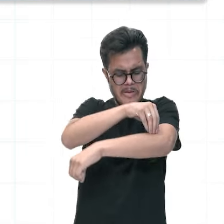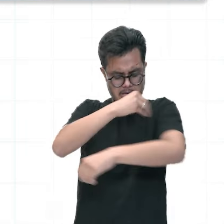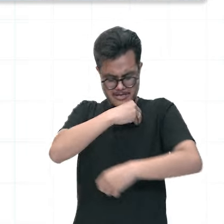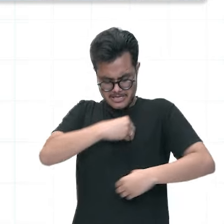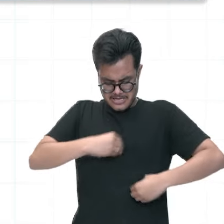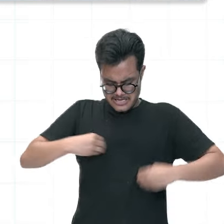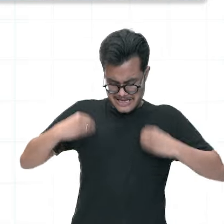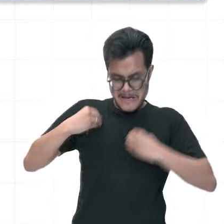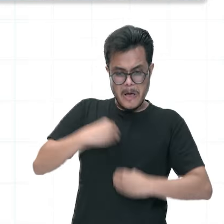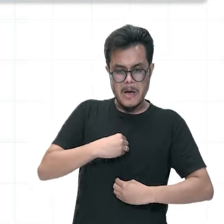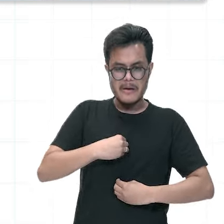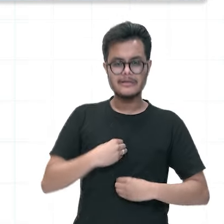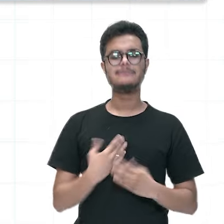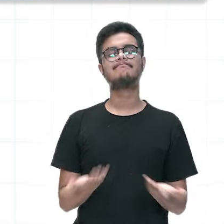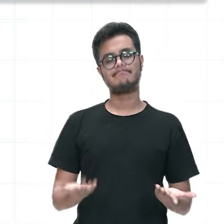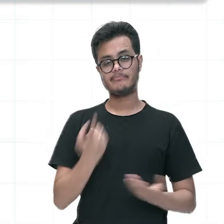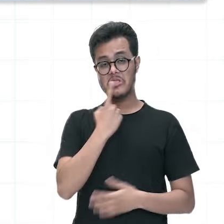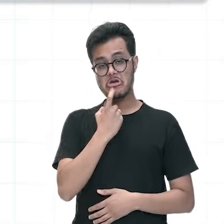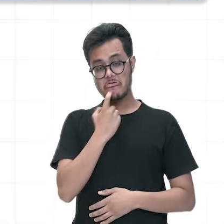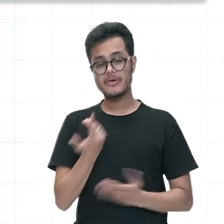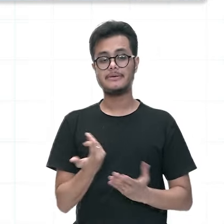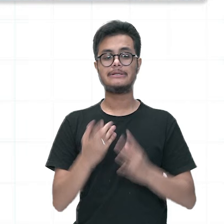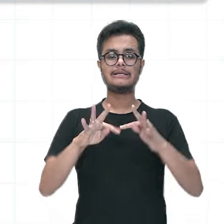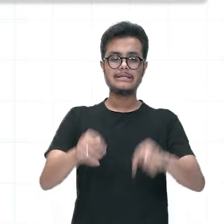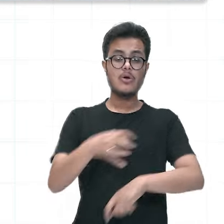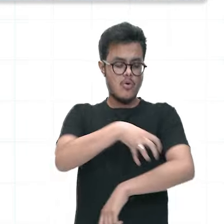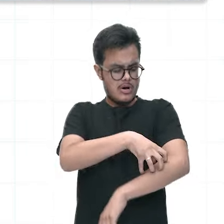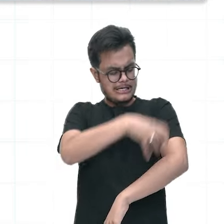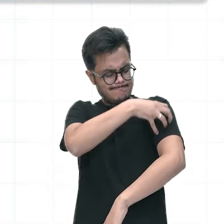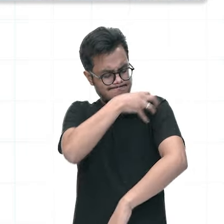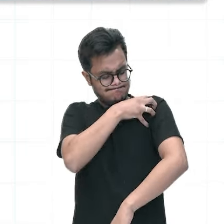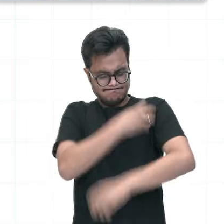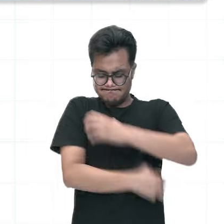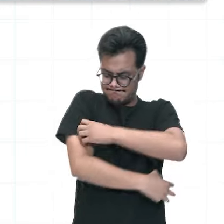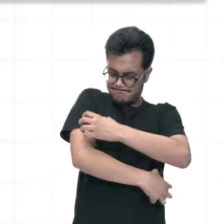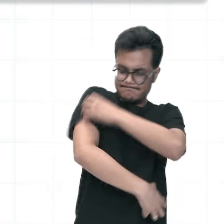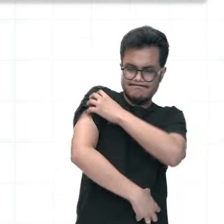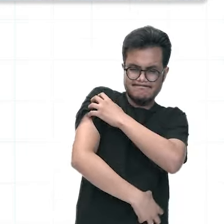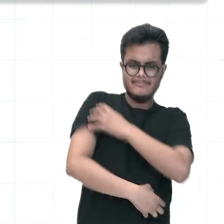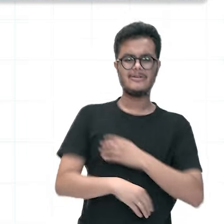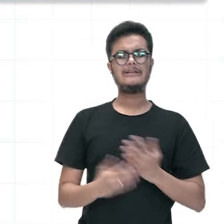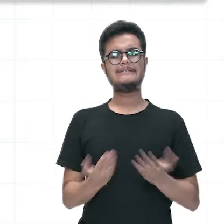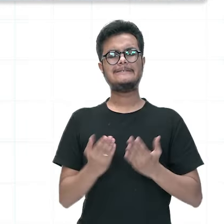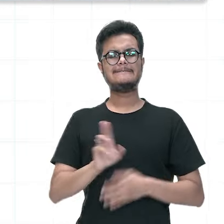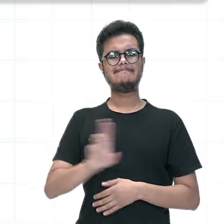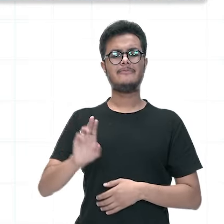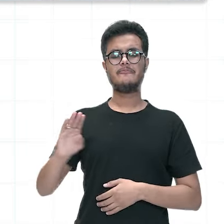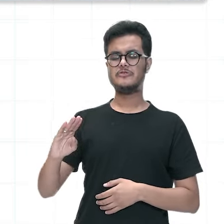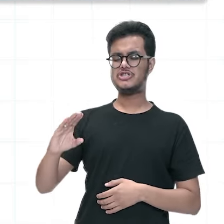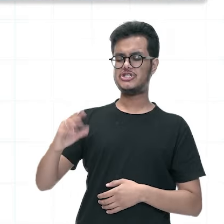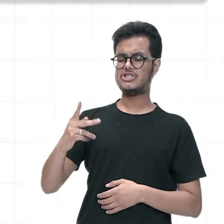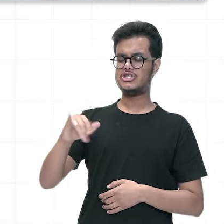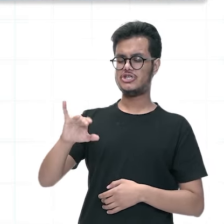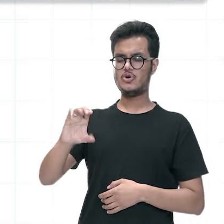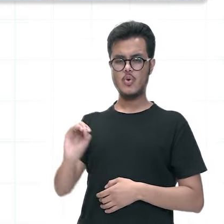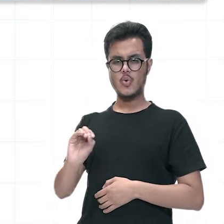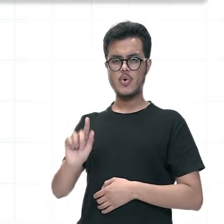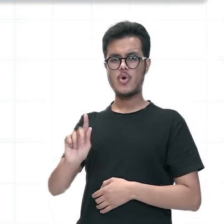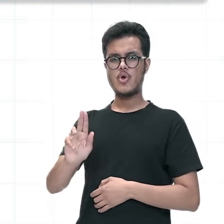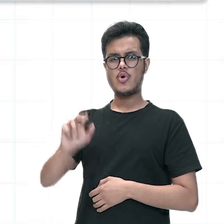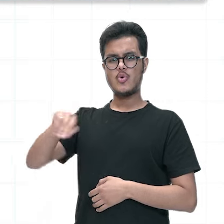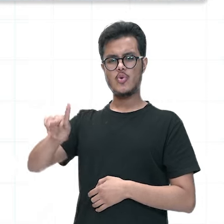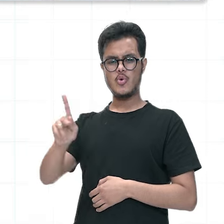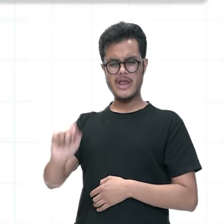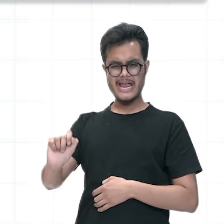na pele. E justamente todas essas dores musculares, né? Esse nome, chikungunya, ele quer dizer aquele que se